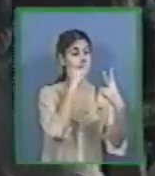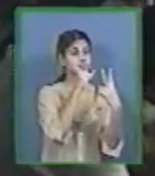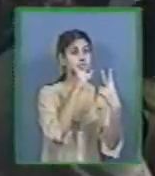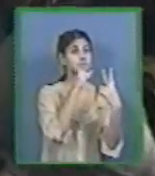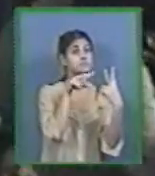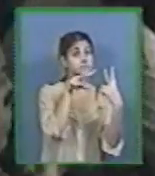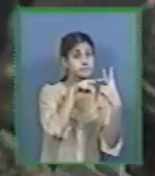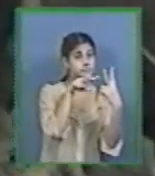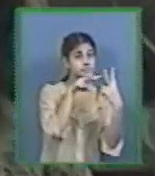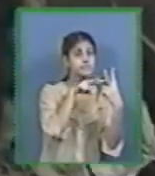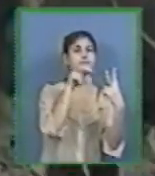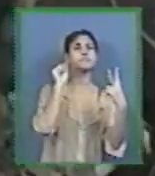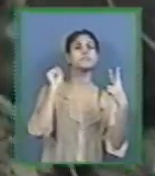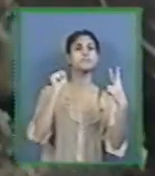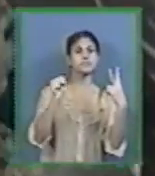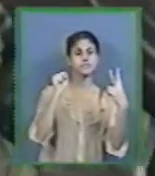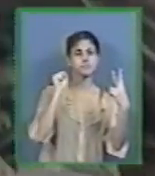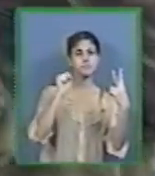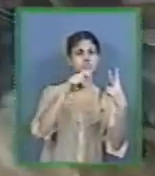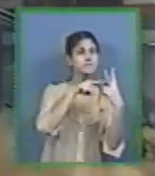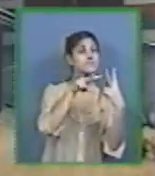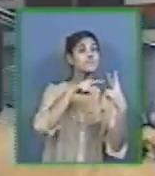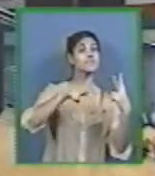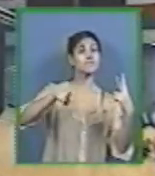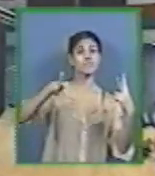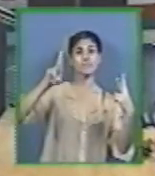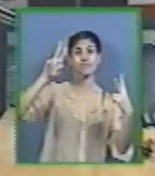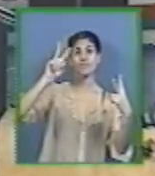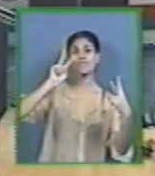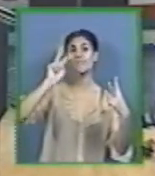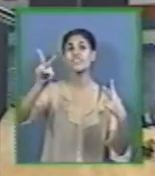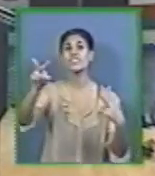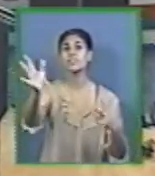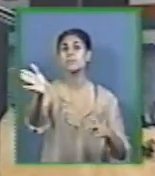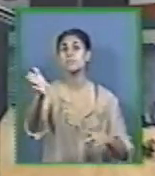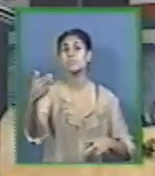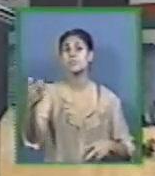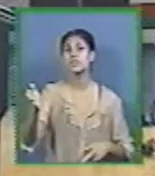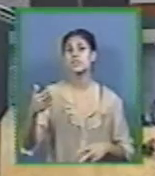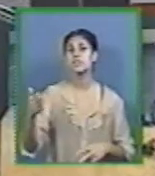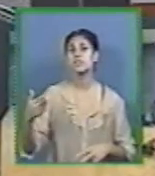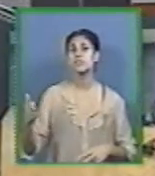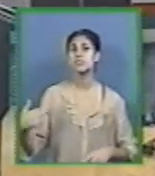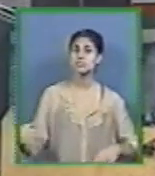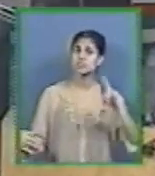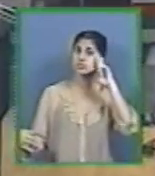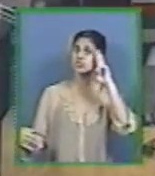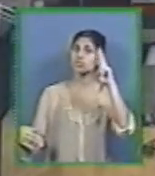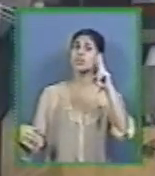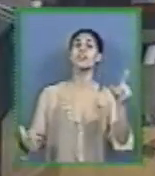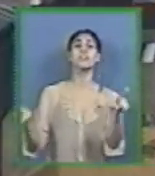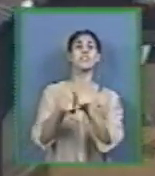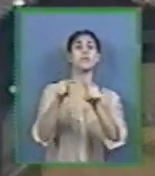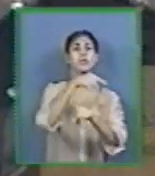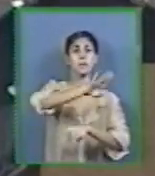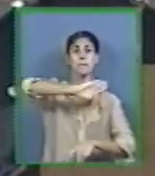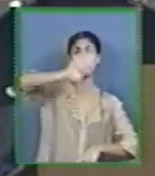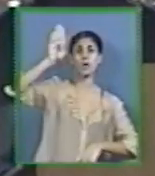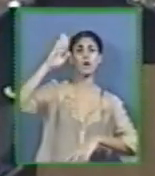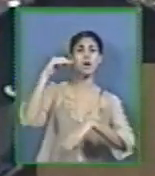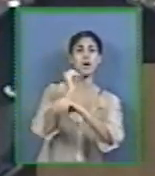Dominai Sobre os peixes do mar E sobre as aves dos céus